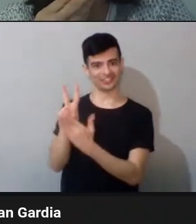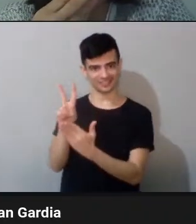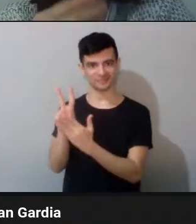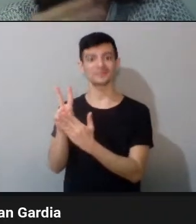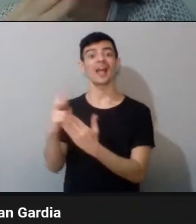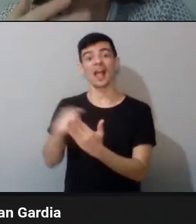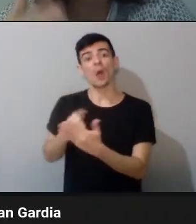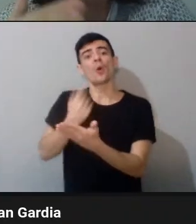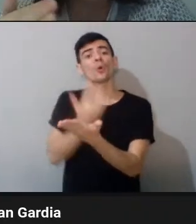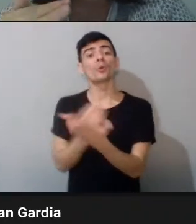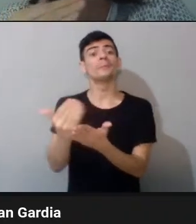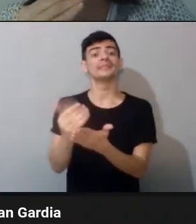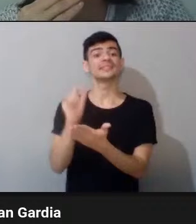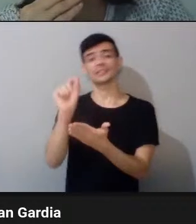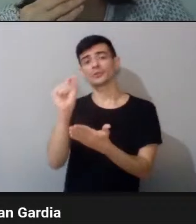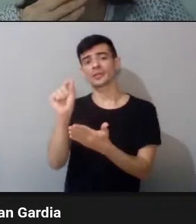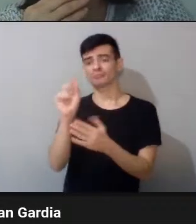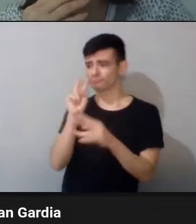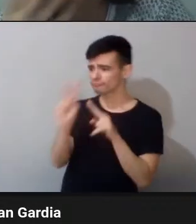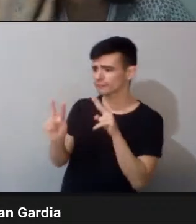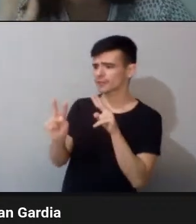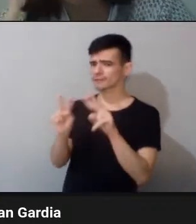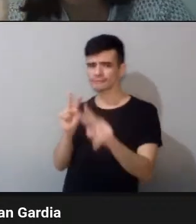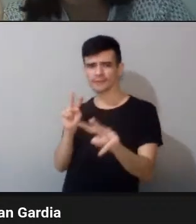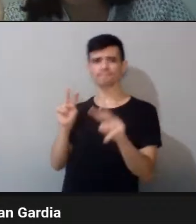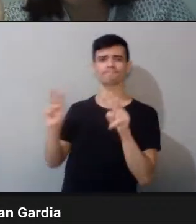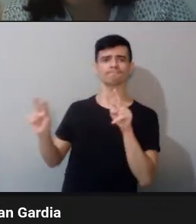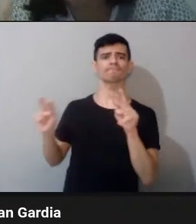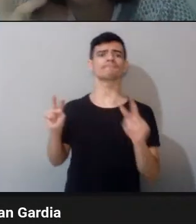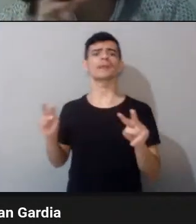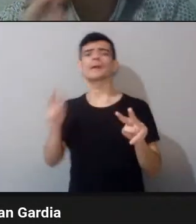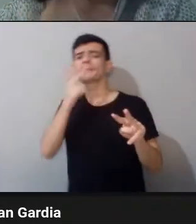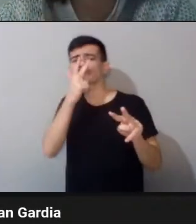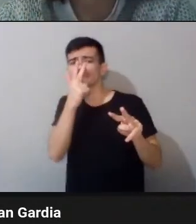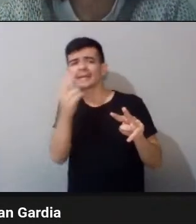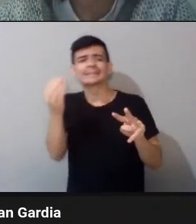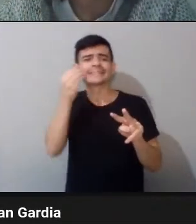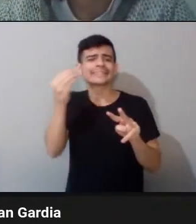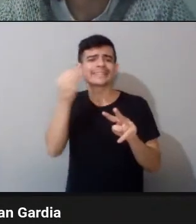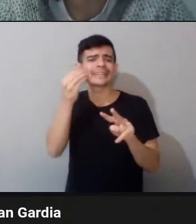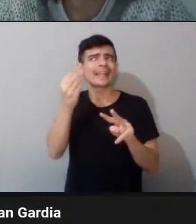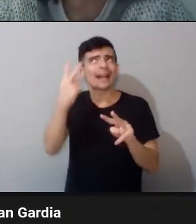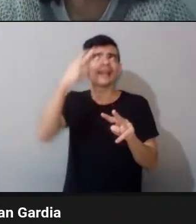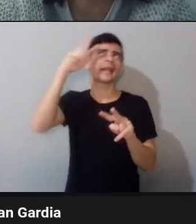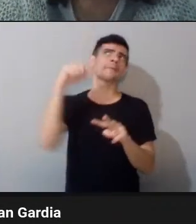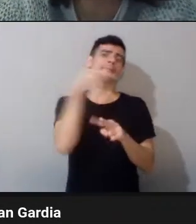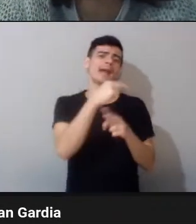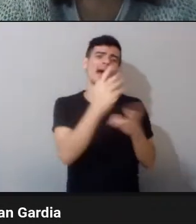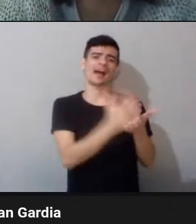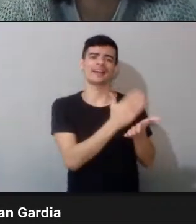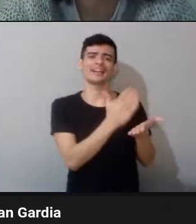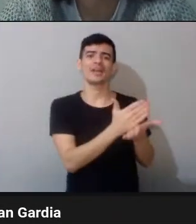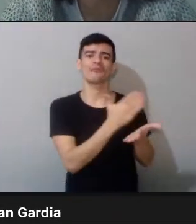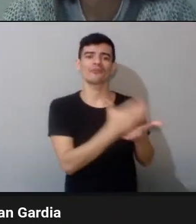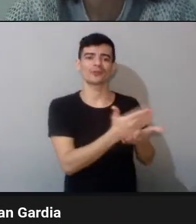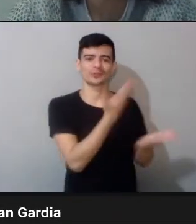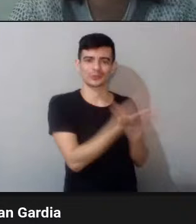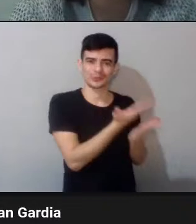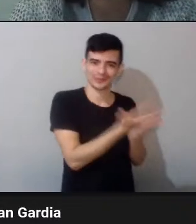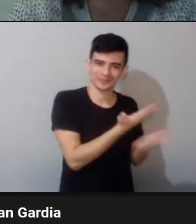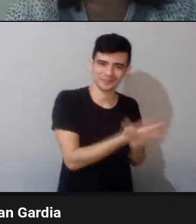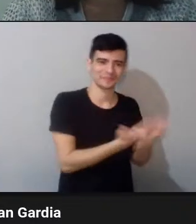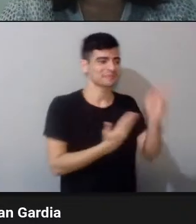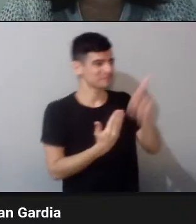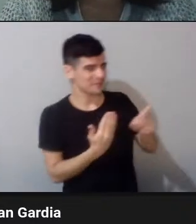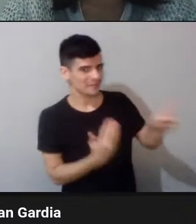que eu tentava me situar a partir do que eu sabia dos livros, que eu tinha aprendido nos livros com os meus professores,